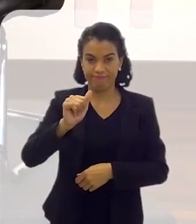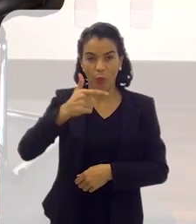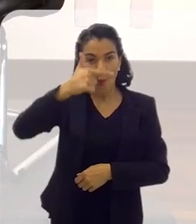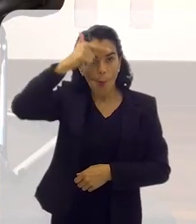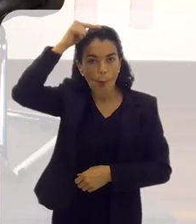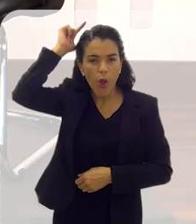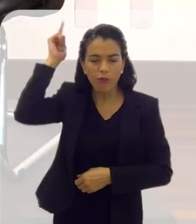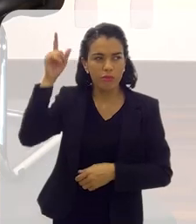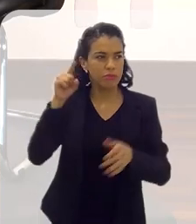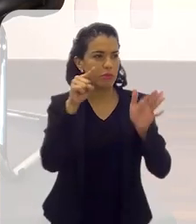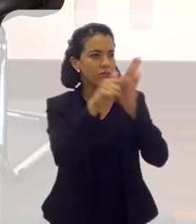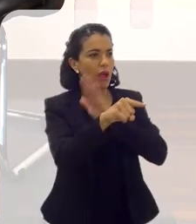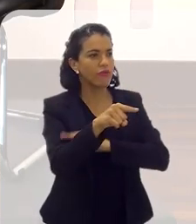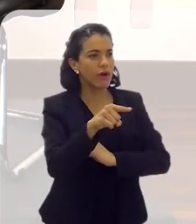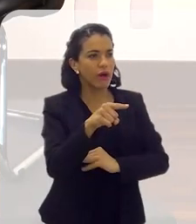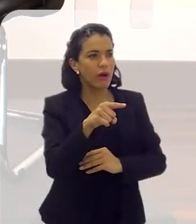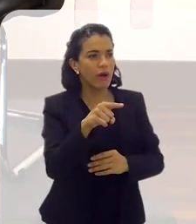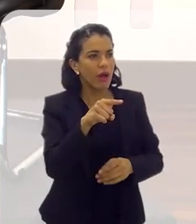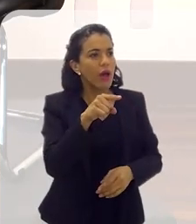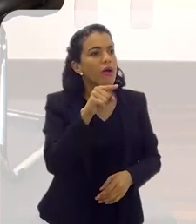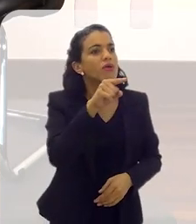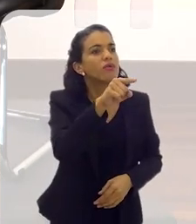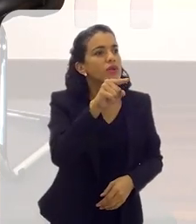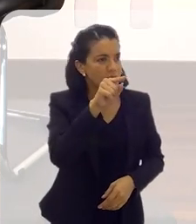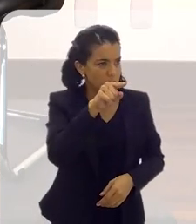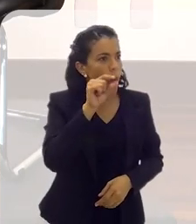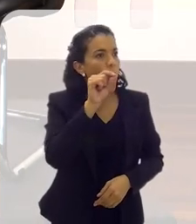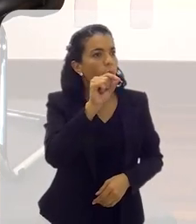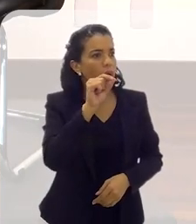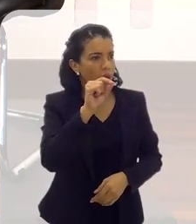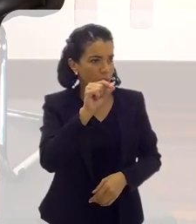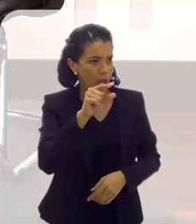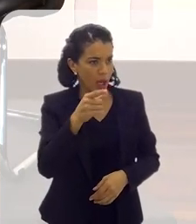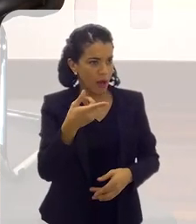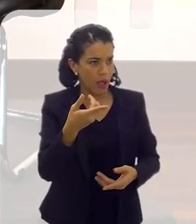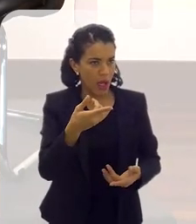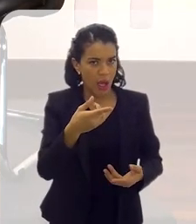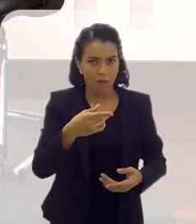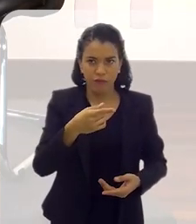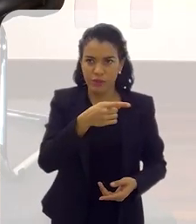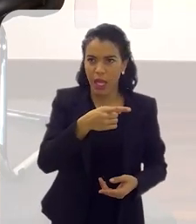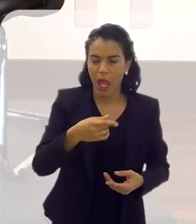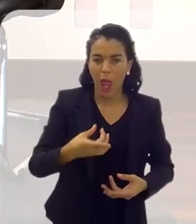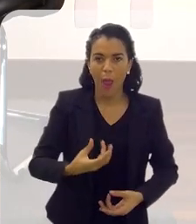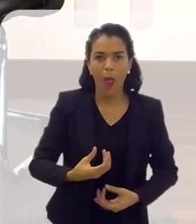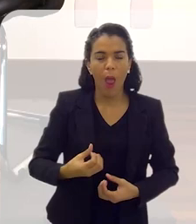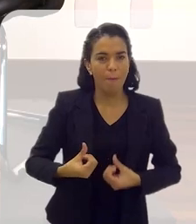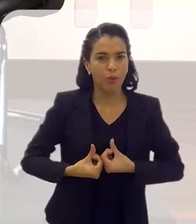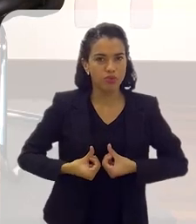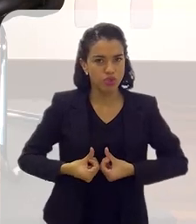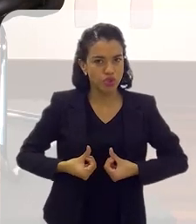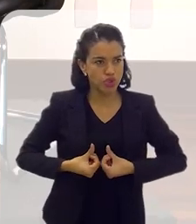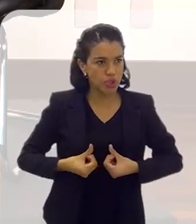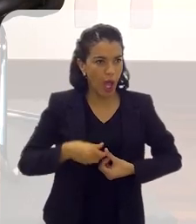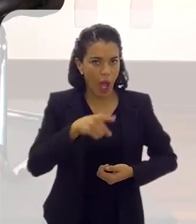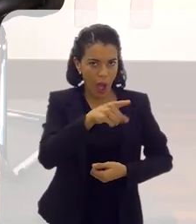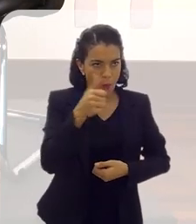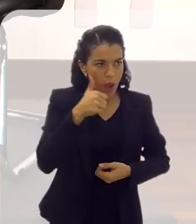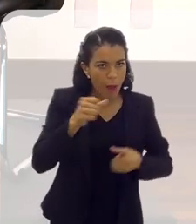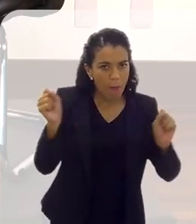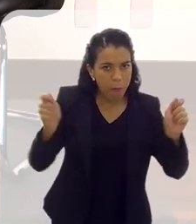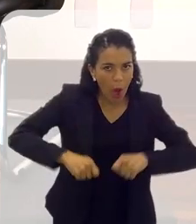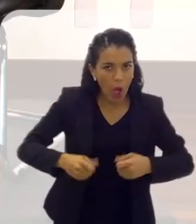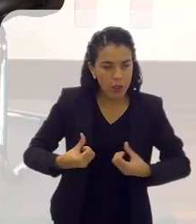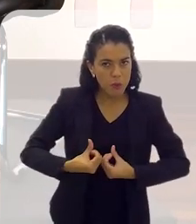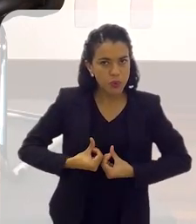que todo mundo perguntava a ela se ela era budista mesmo, se podia ser, que não sabia que